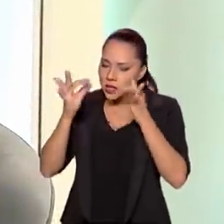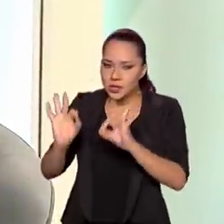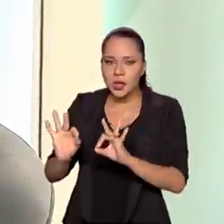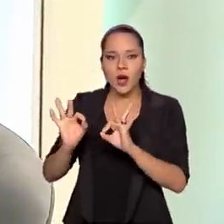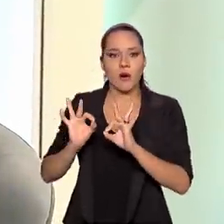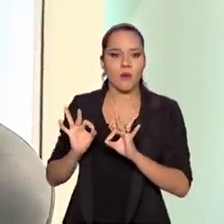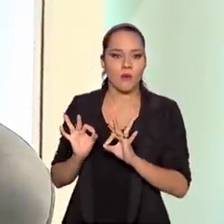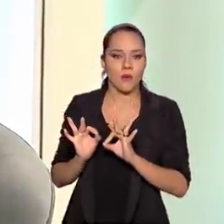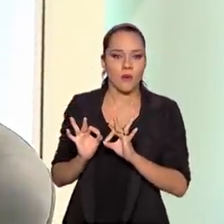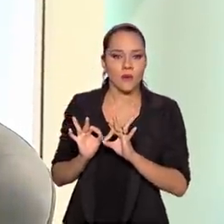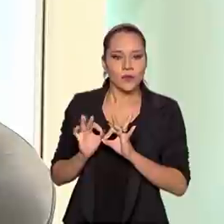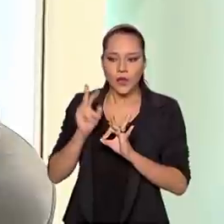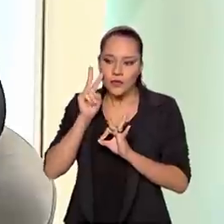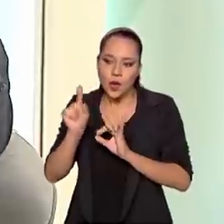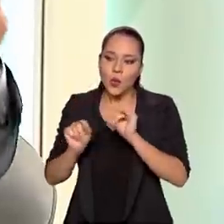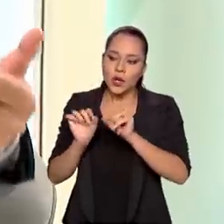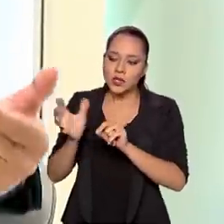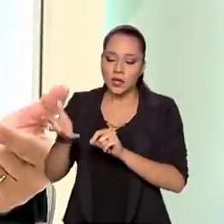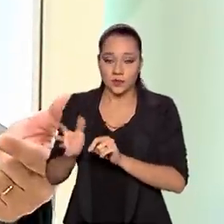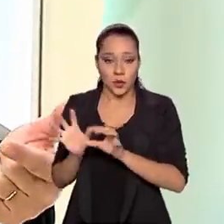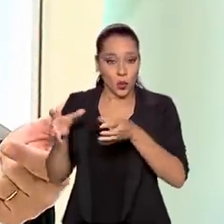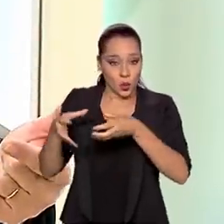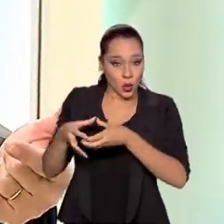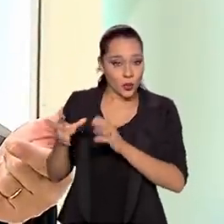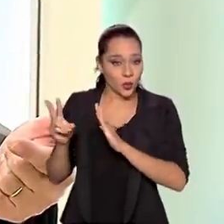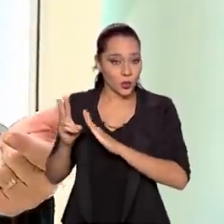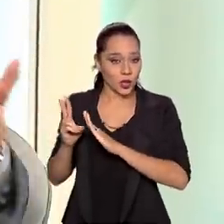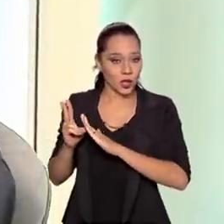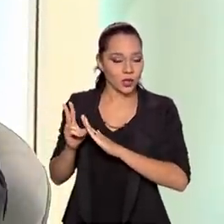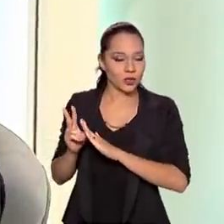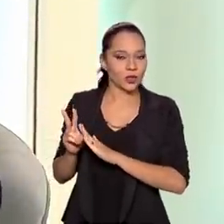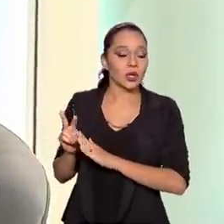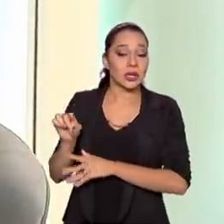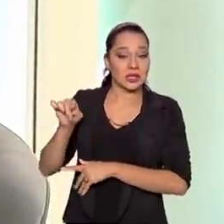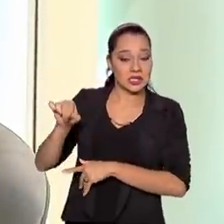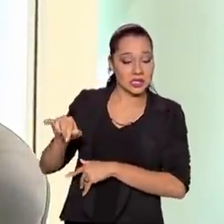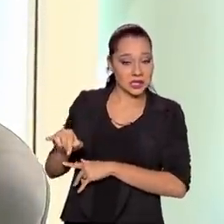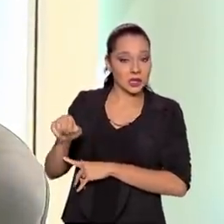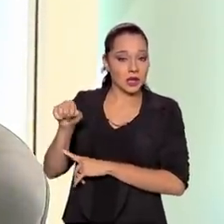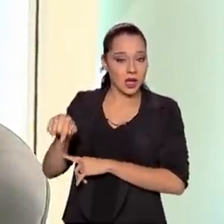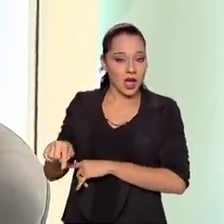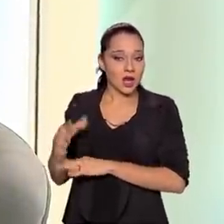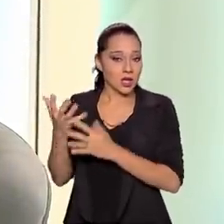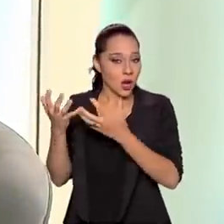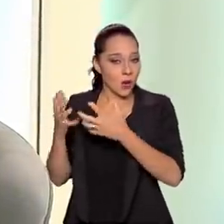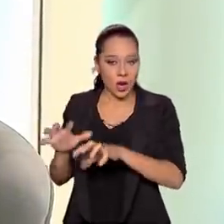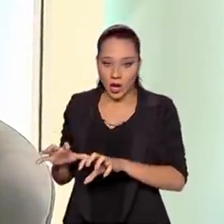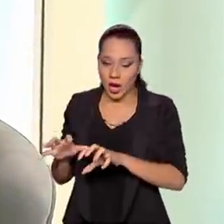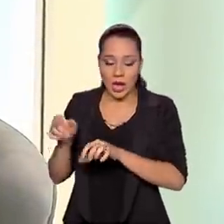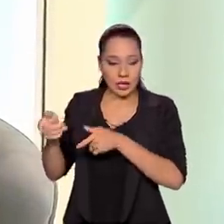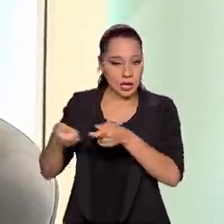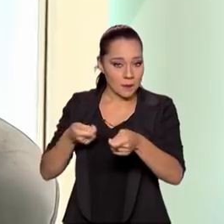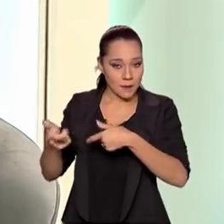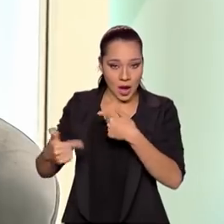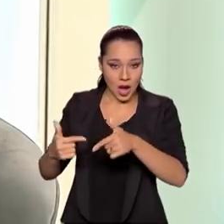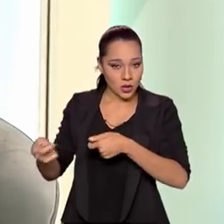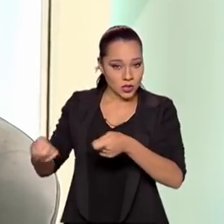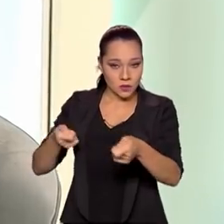ouvidos. Não significa dizer que a oitiva do índio, e se ele é contrário a essa atividade,